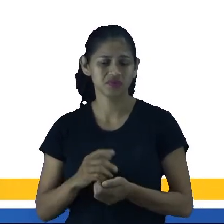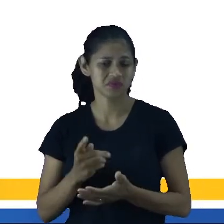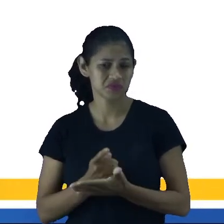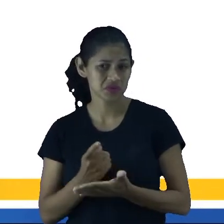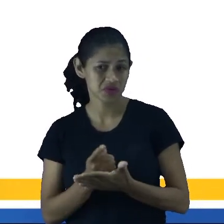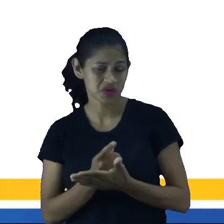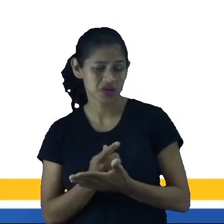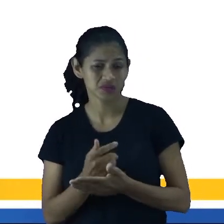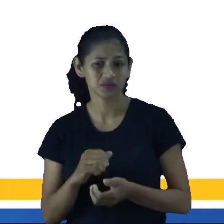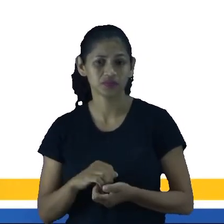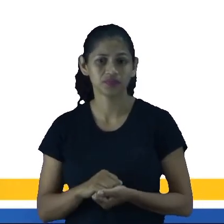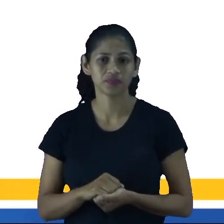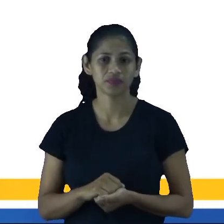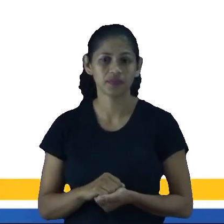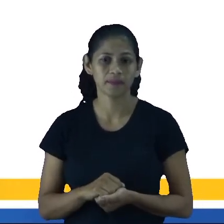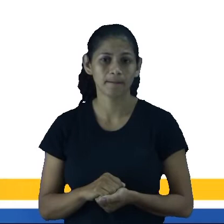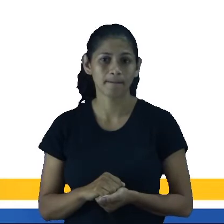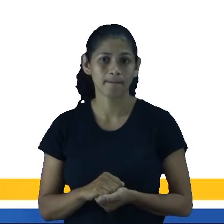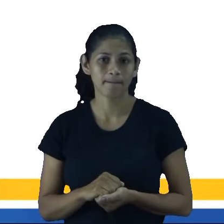né?